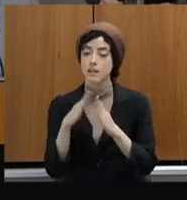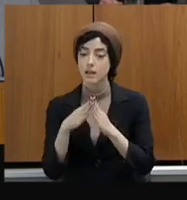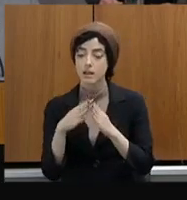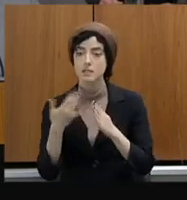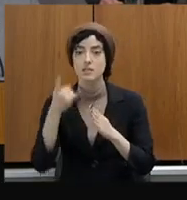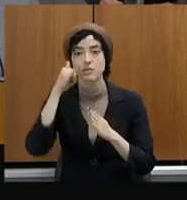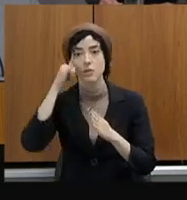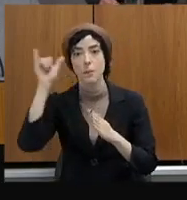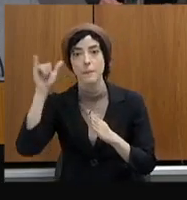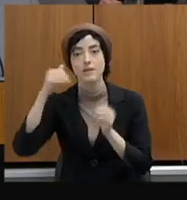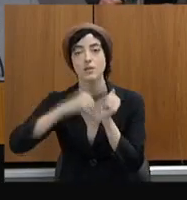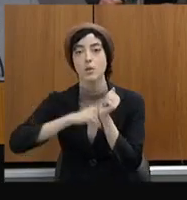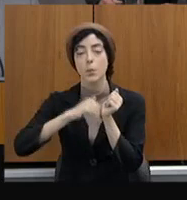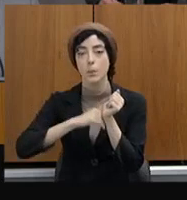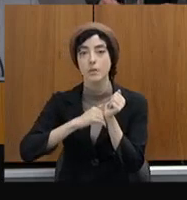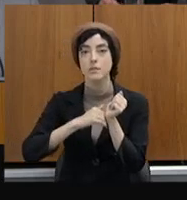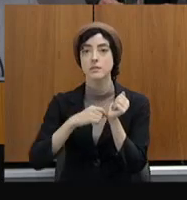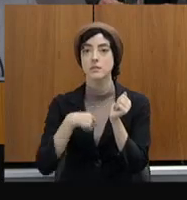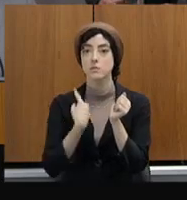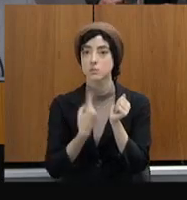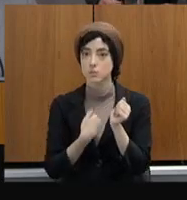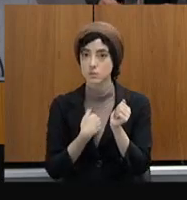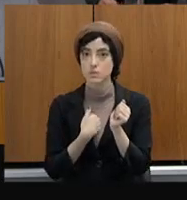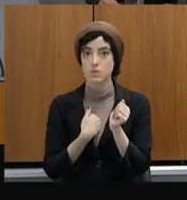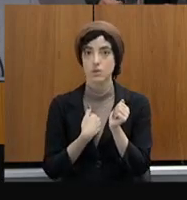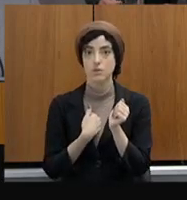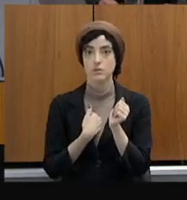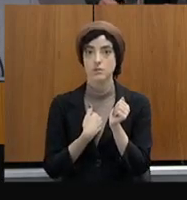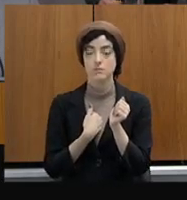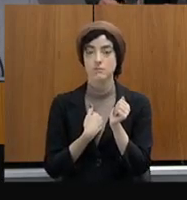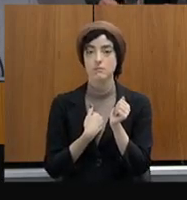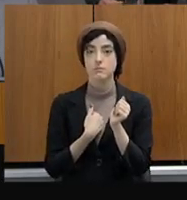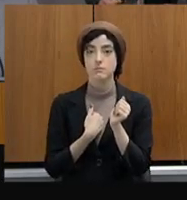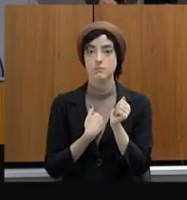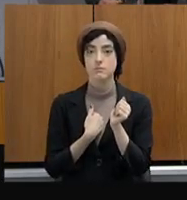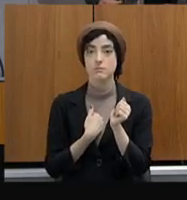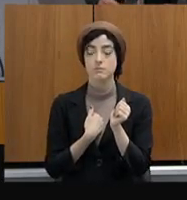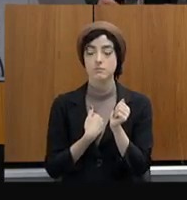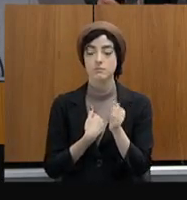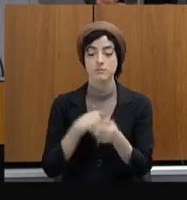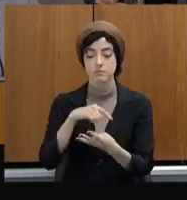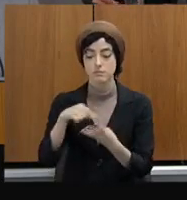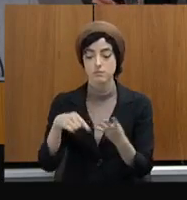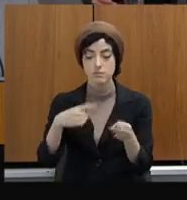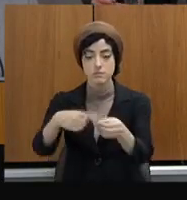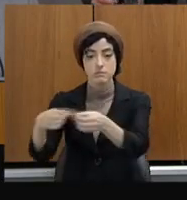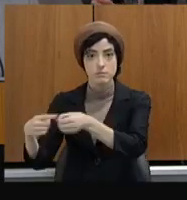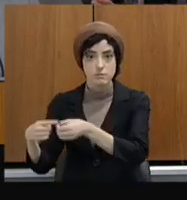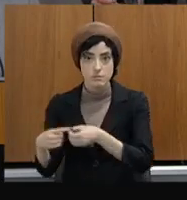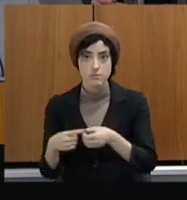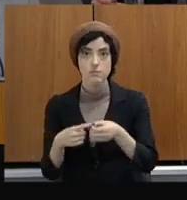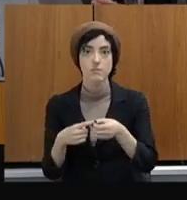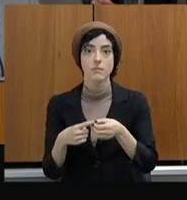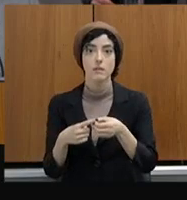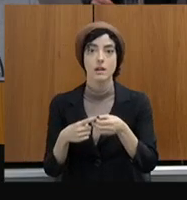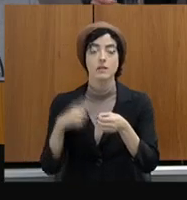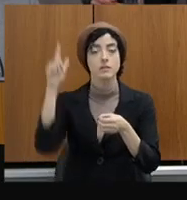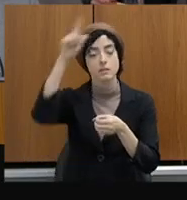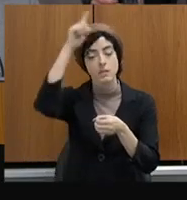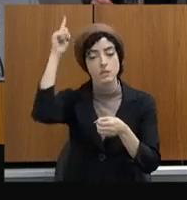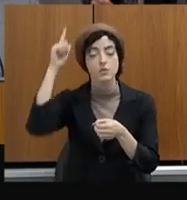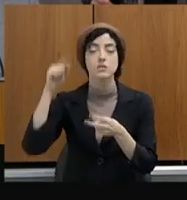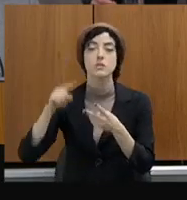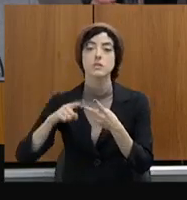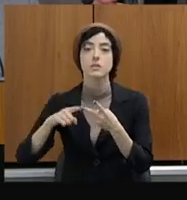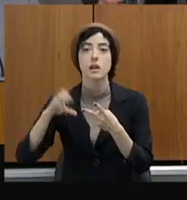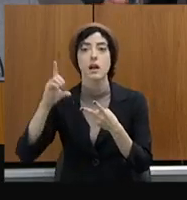Juiz de Fora, Santa Luzia e Lavras. Nós estamos passando por, já fizemos inclusive processo